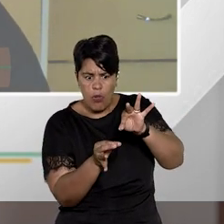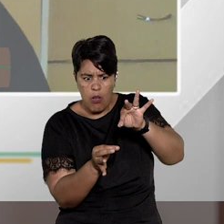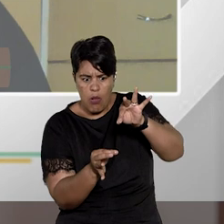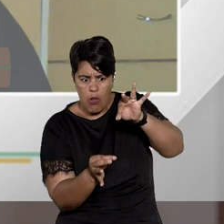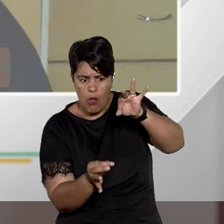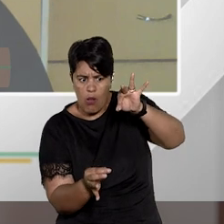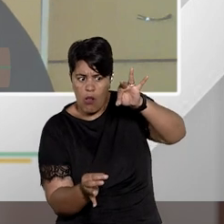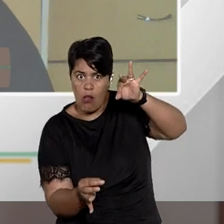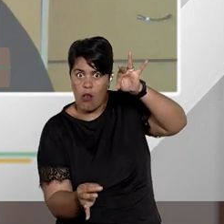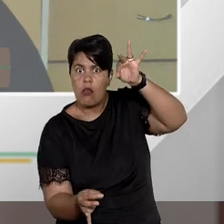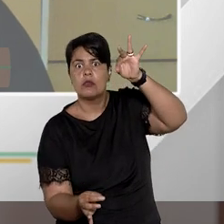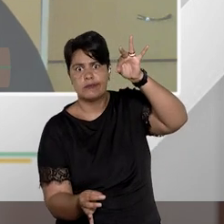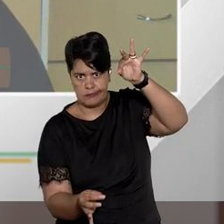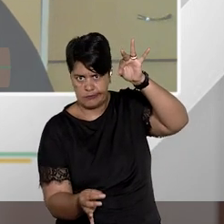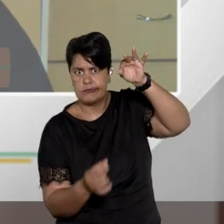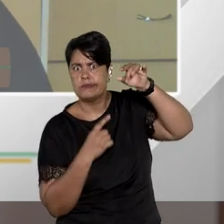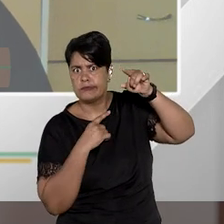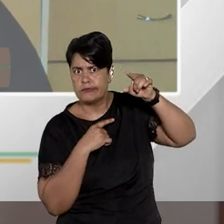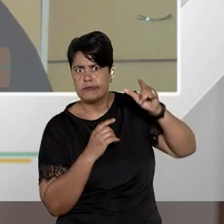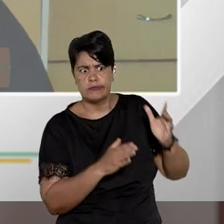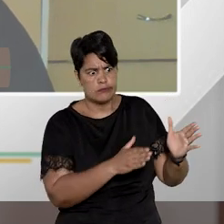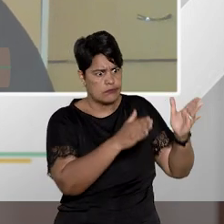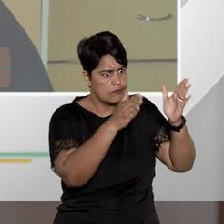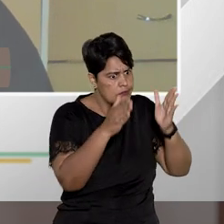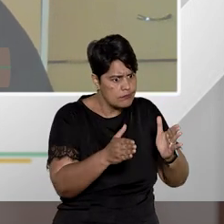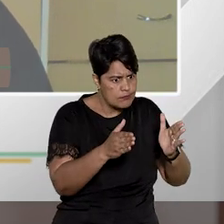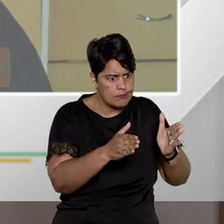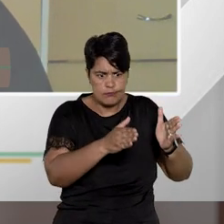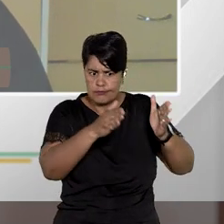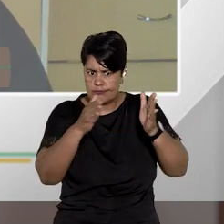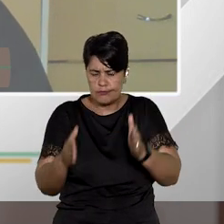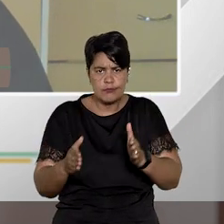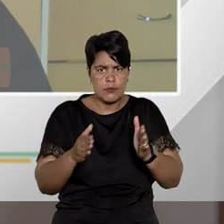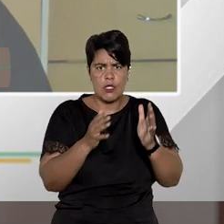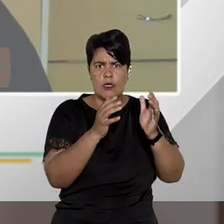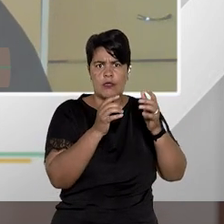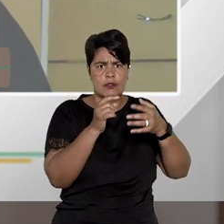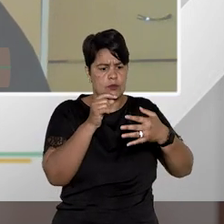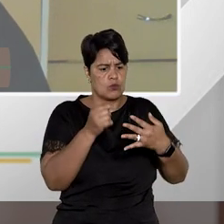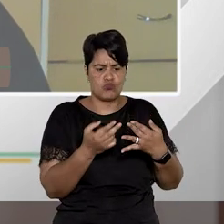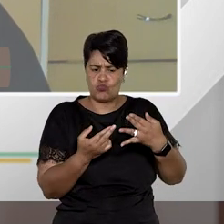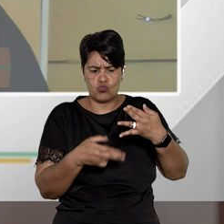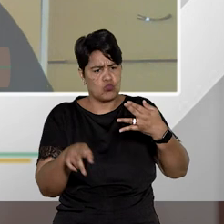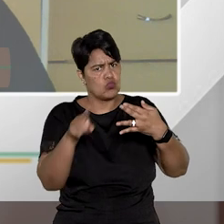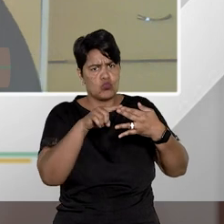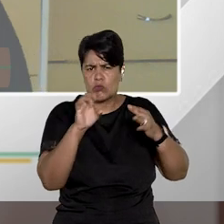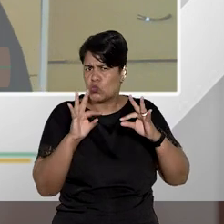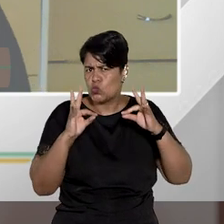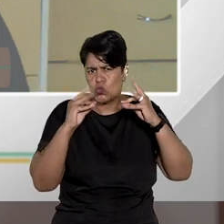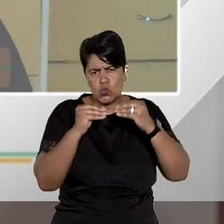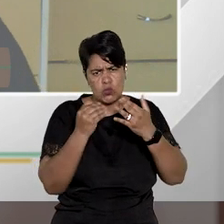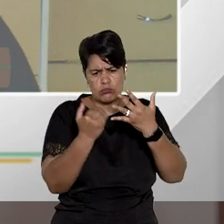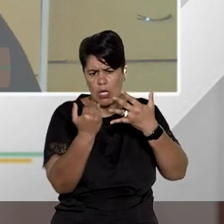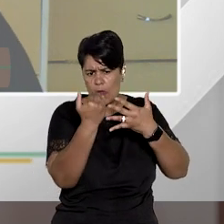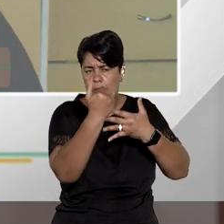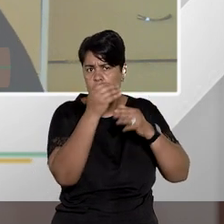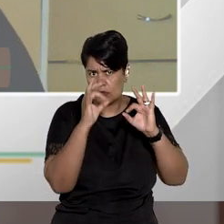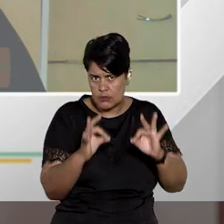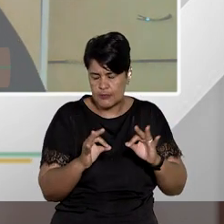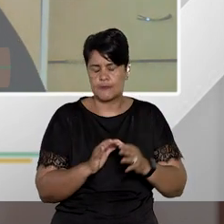procedimentos com isso isso na primeira instância isso nos tribunais no STF STJ então não há dúvida